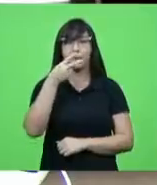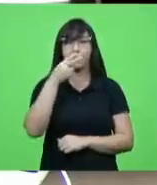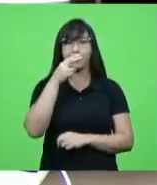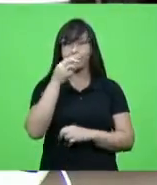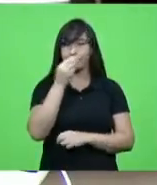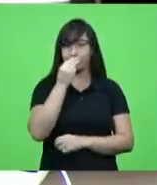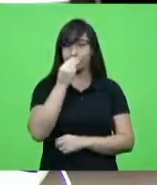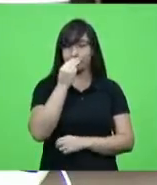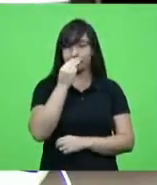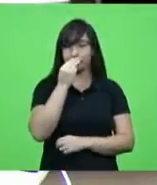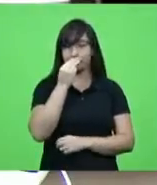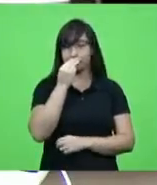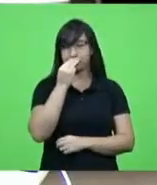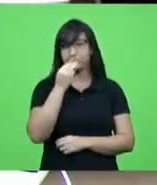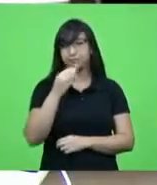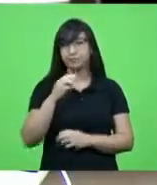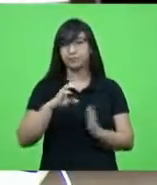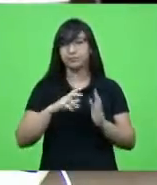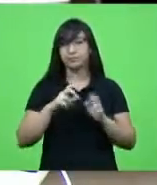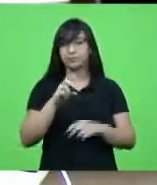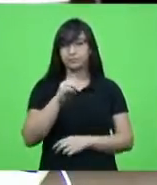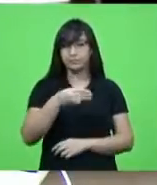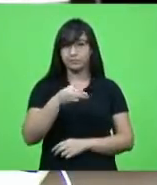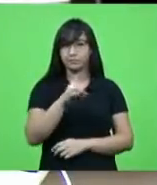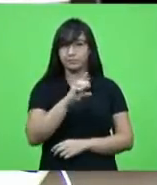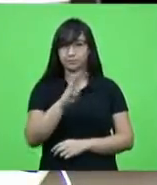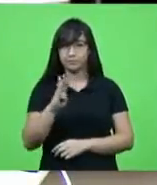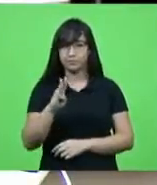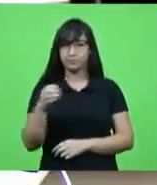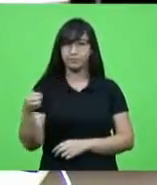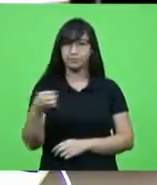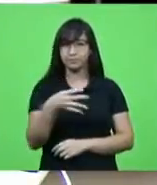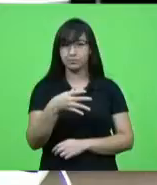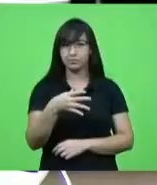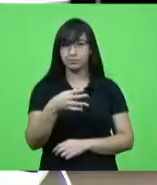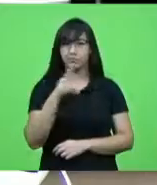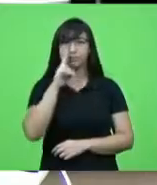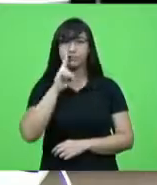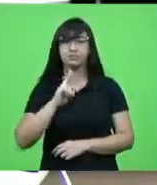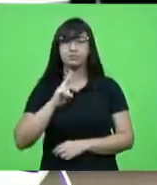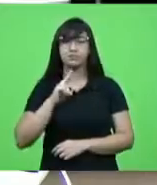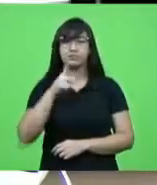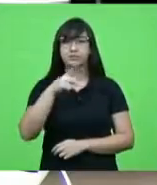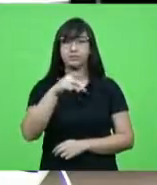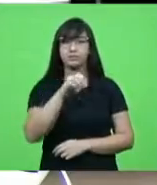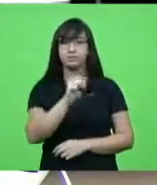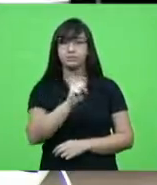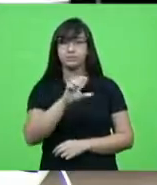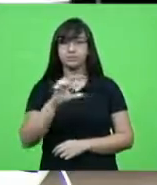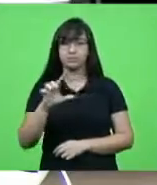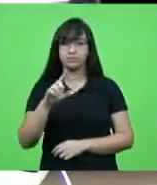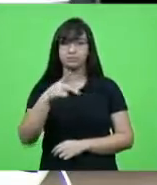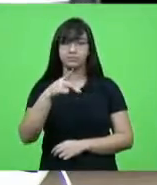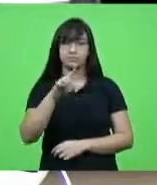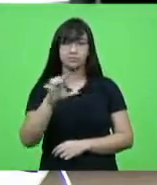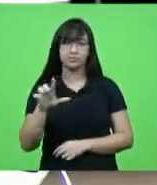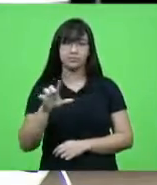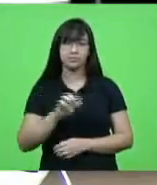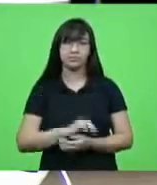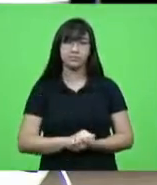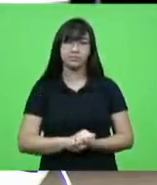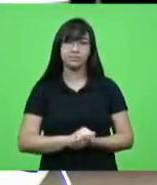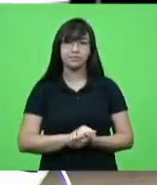bloco MDB e Novo, e Ivan Nats, bloco PSL-PL. Ordem do dia.